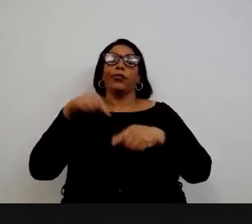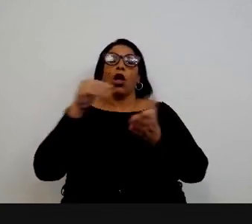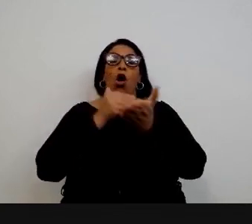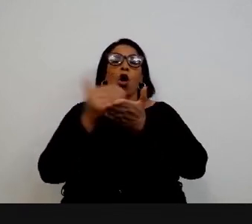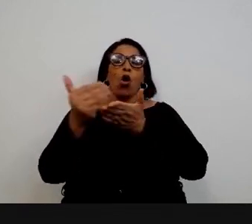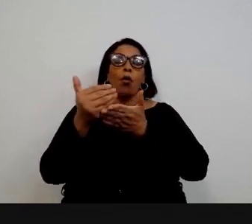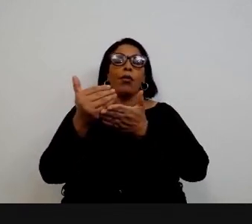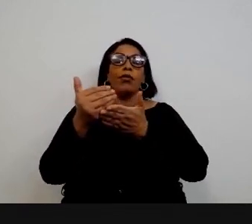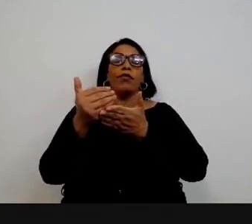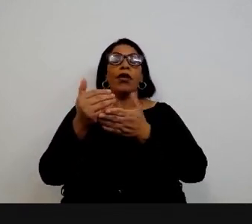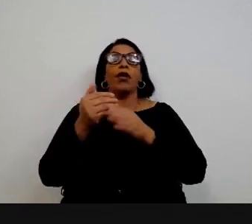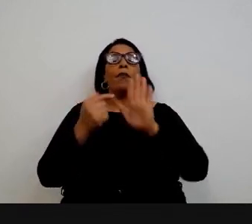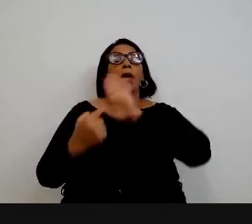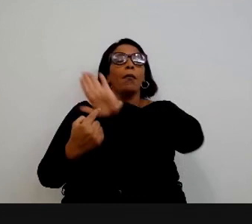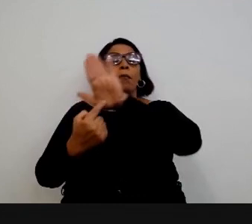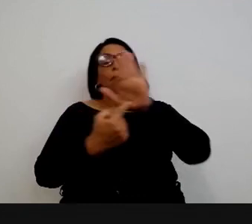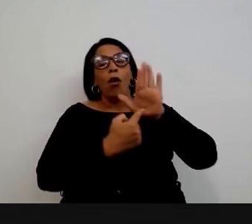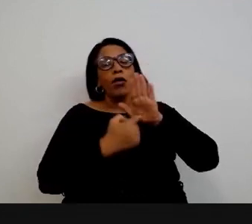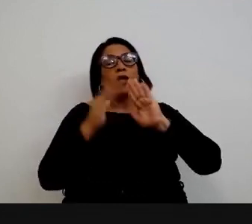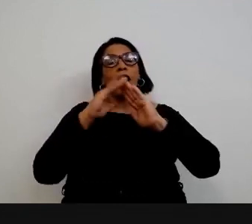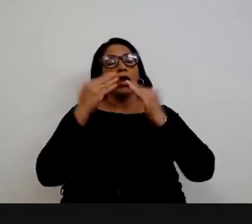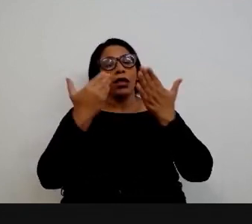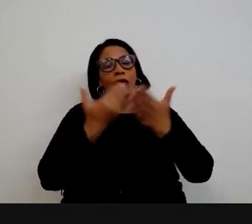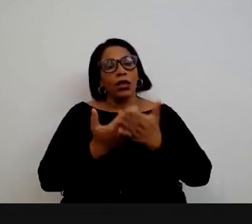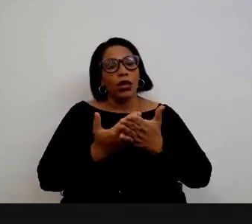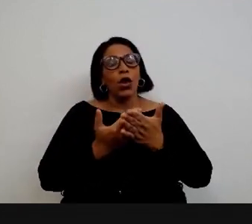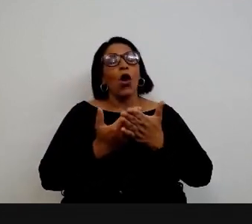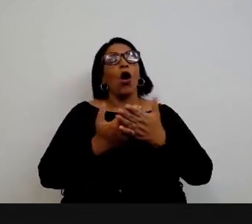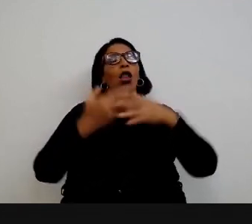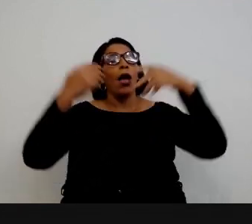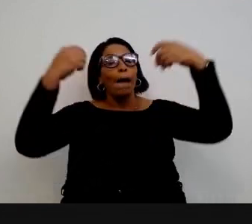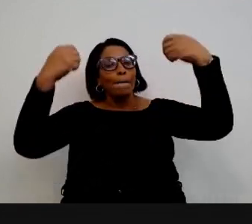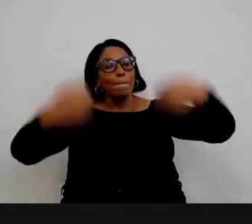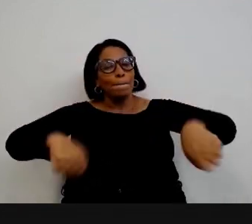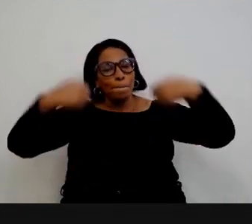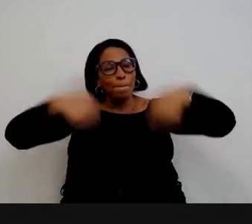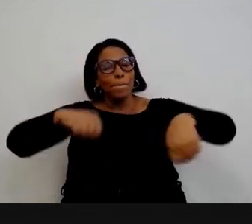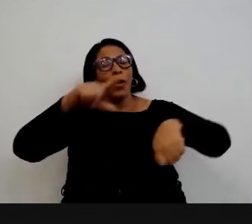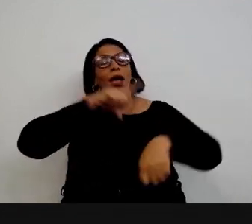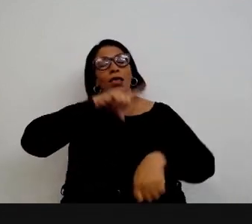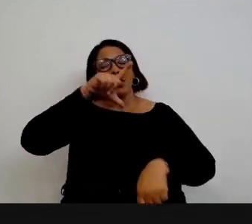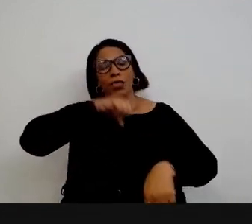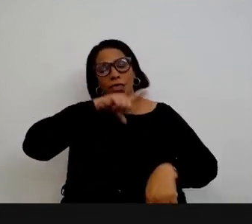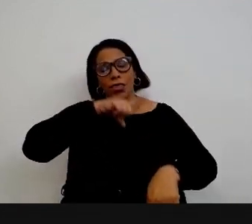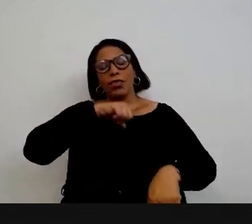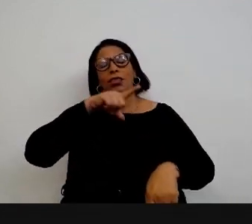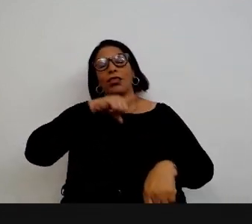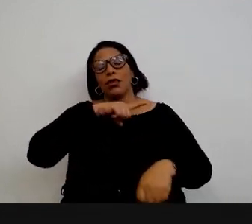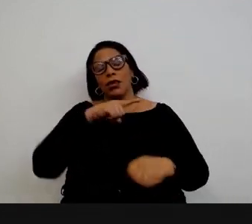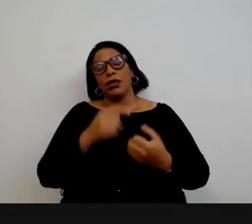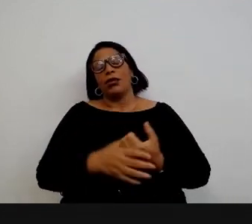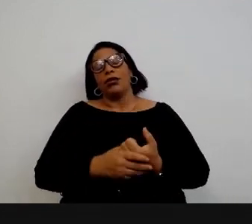com os sumérios para mostrar que essa necessidade de existir uma